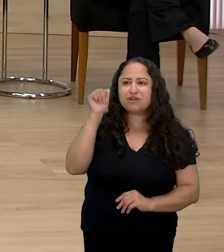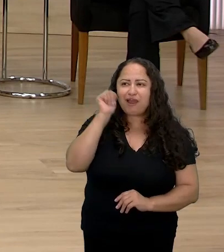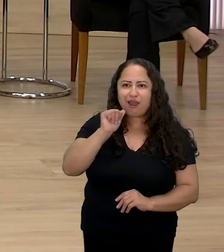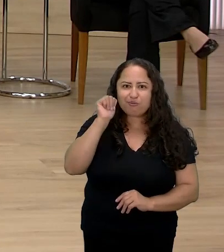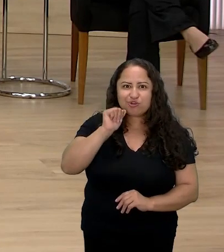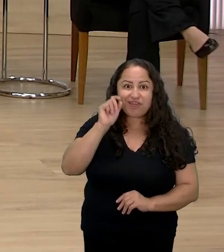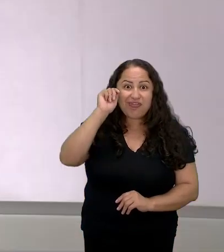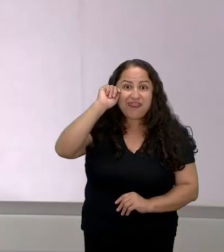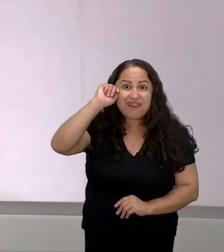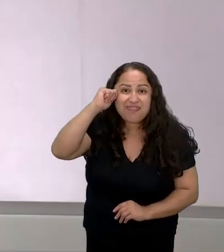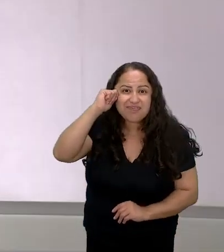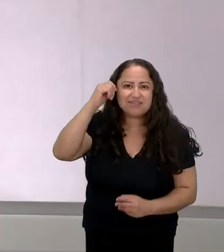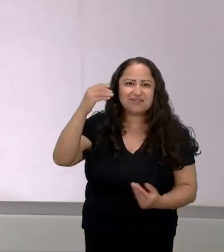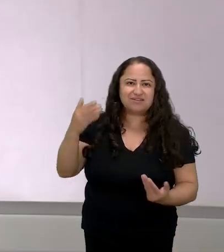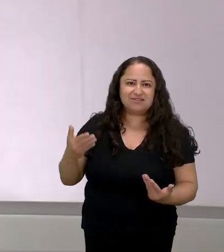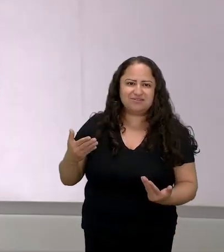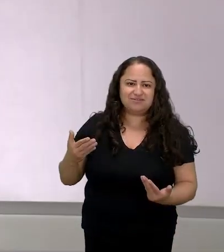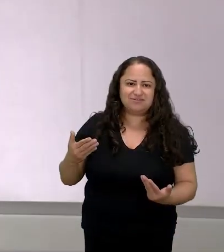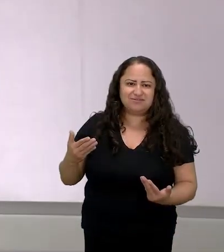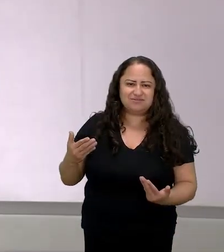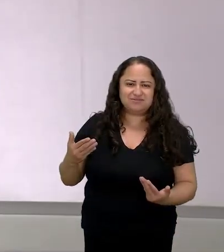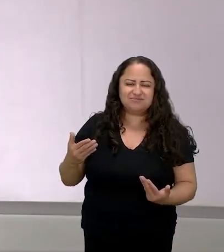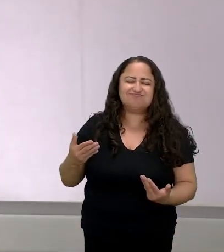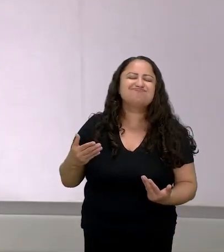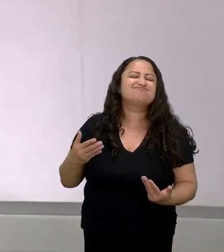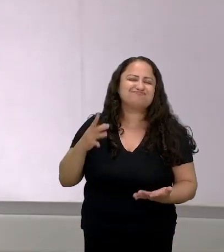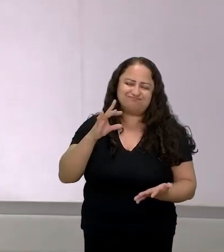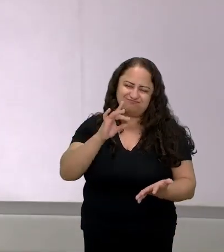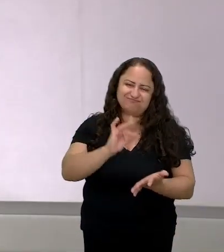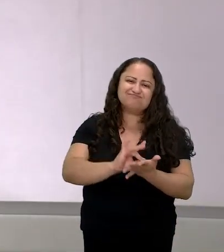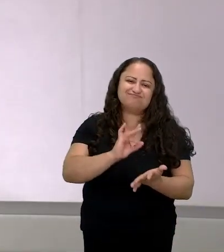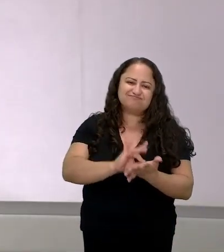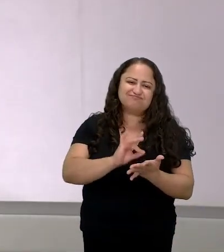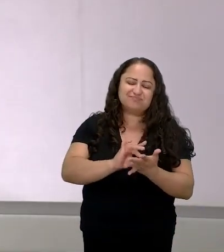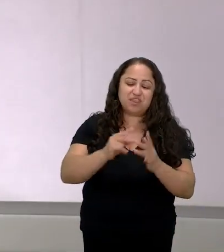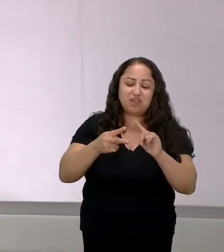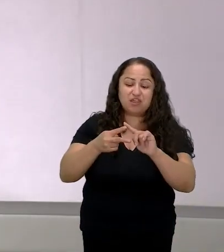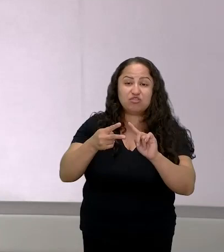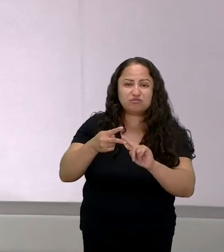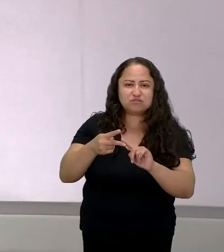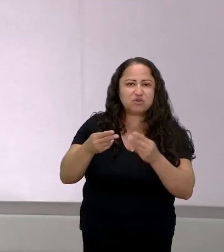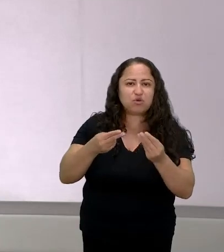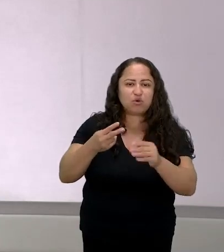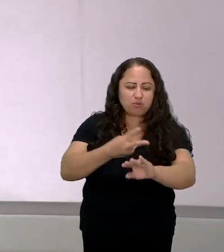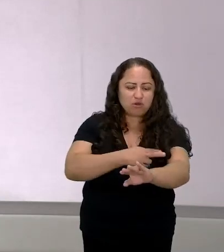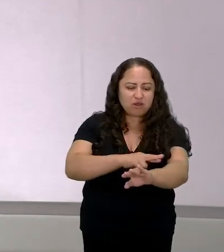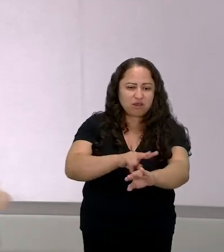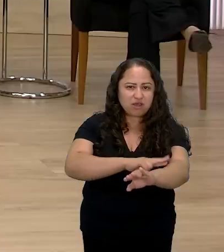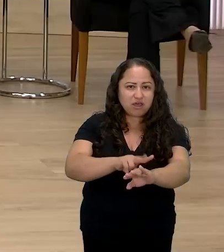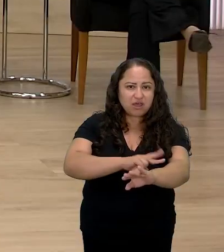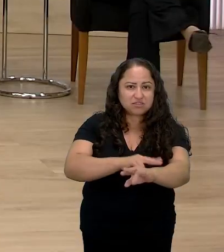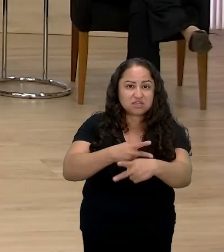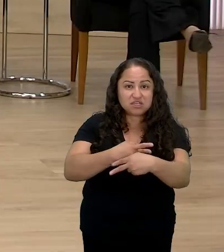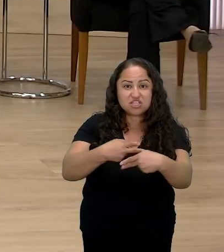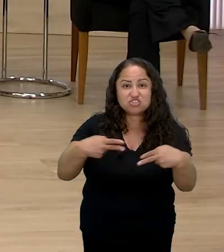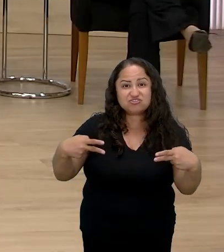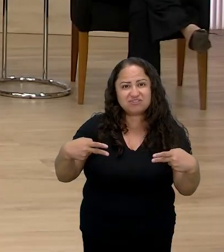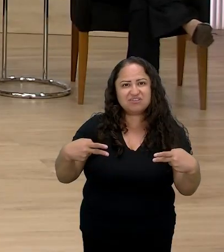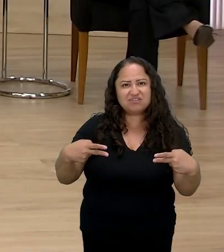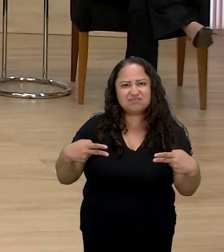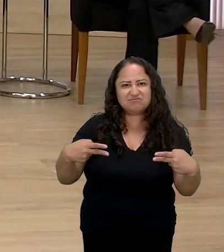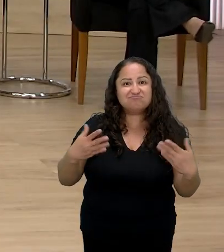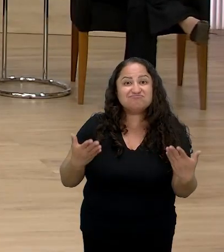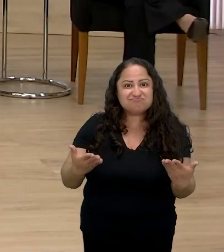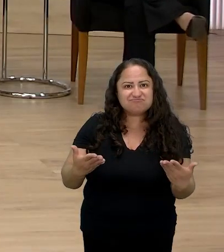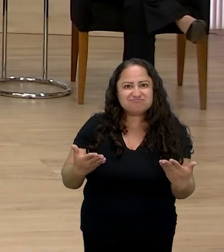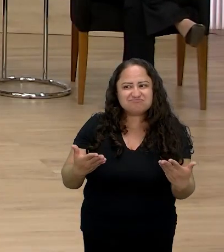temos a mulher negra então exatamente são duas questões é raça e gênero e ela ainda tem desculpa